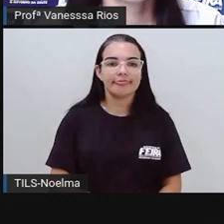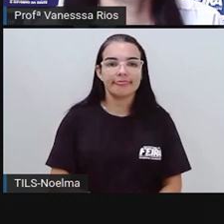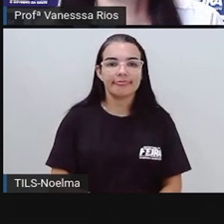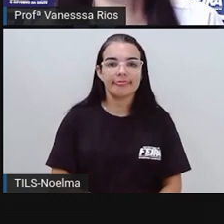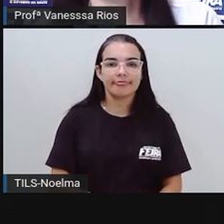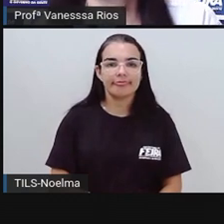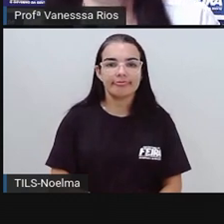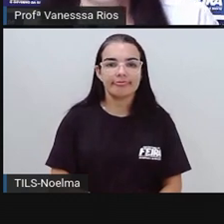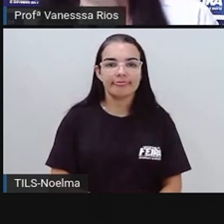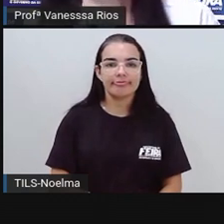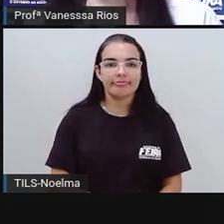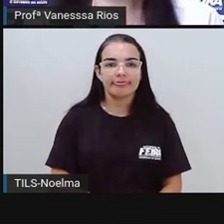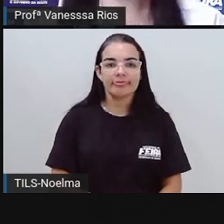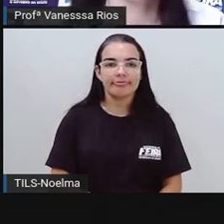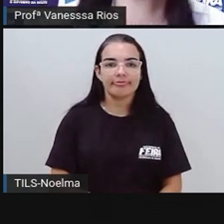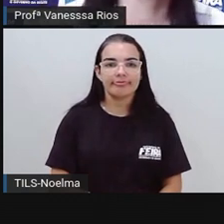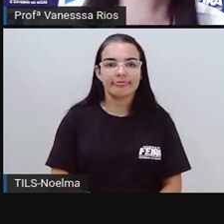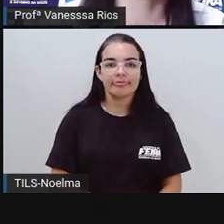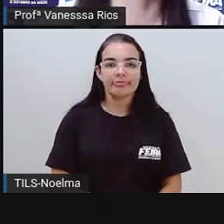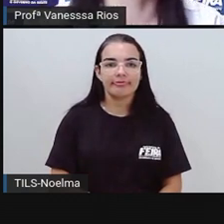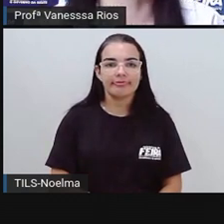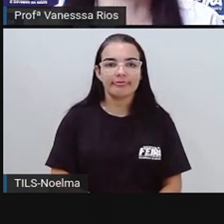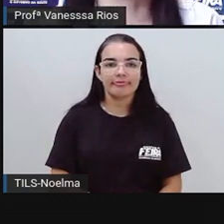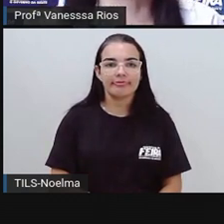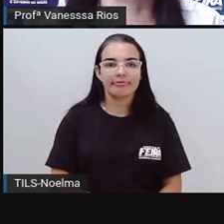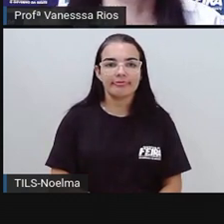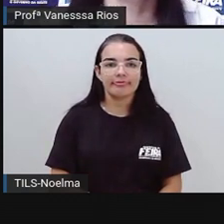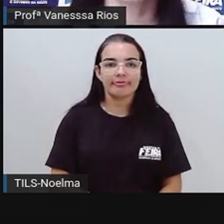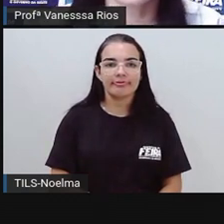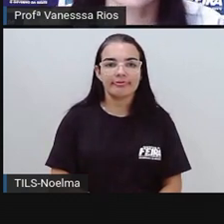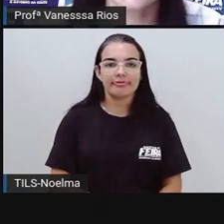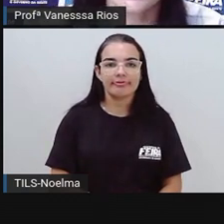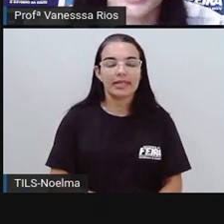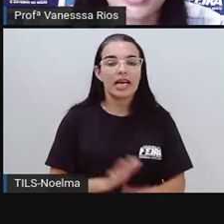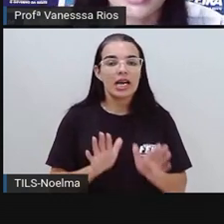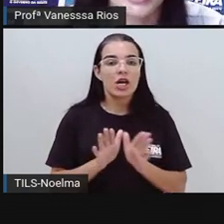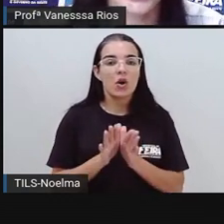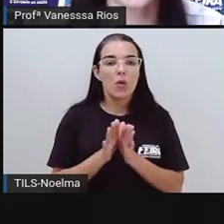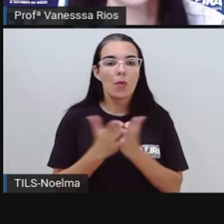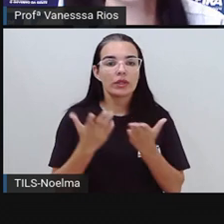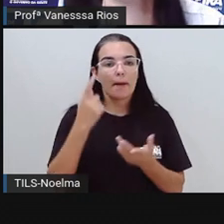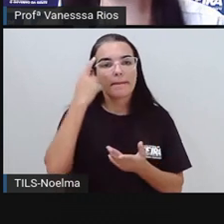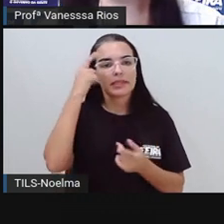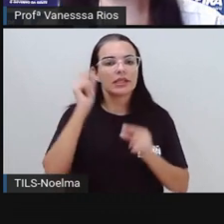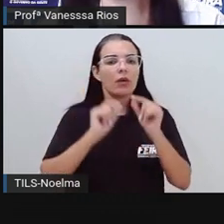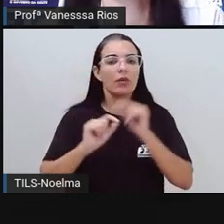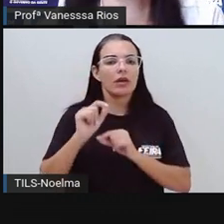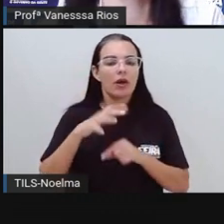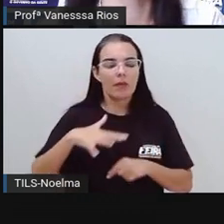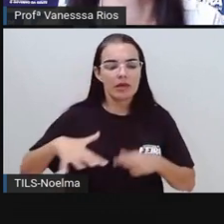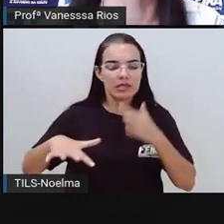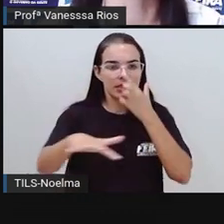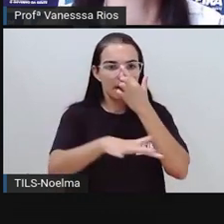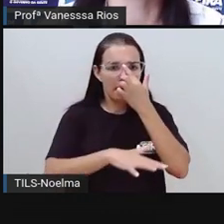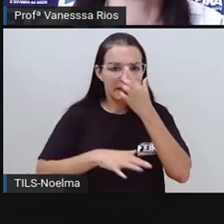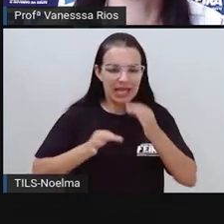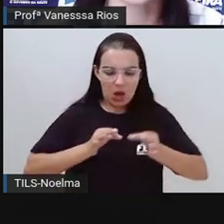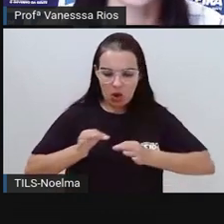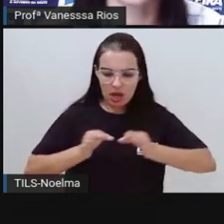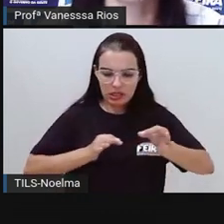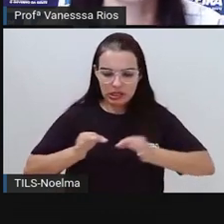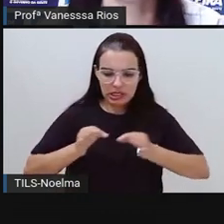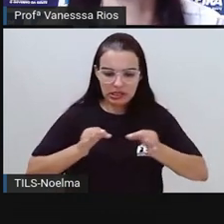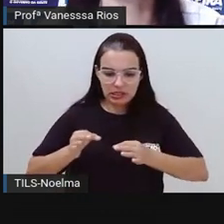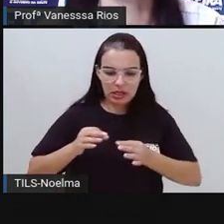E aí quando a gente pensa no espaço territorial e na organização da cidade, a gente entende que Feira de Santana se